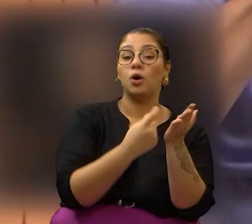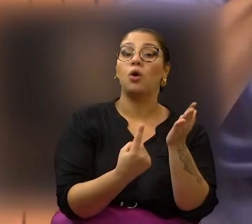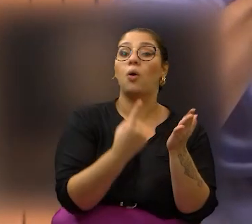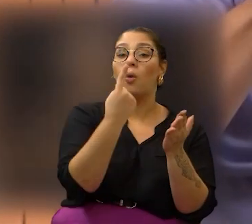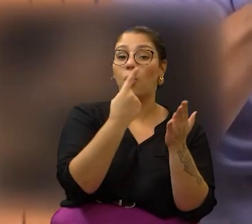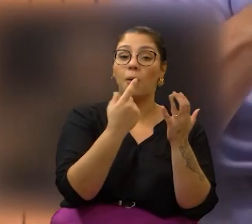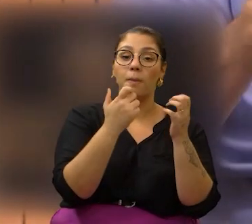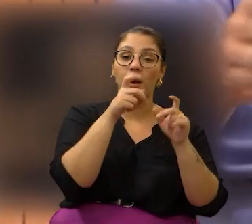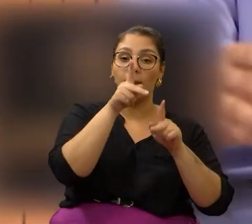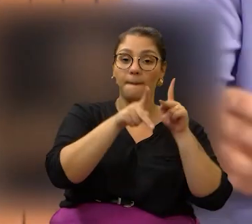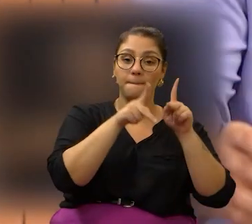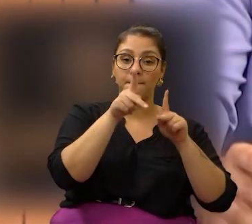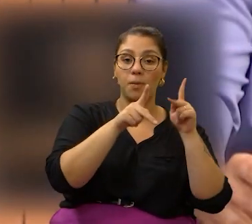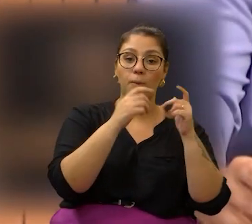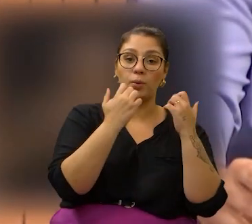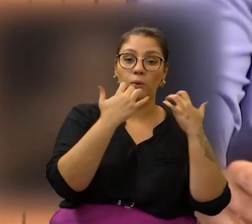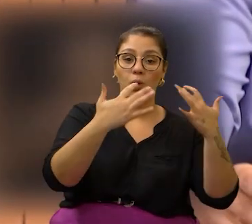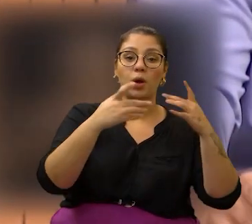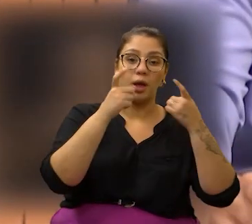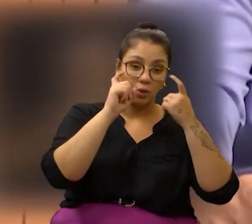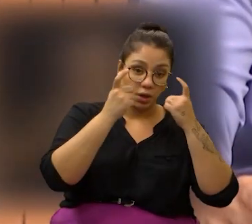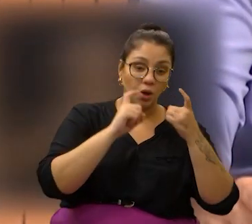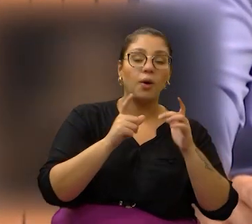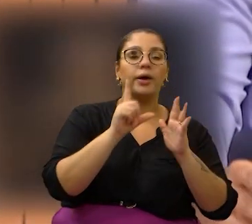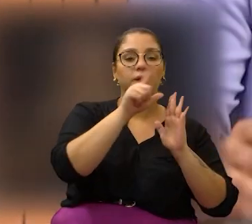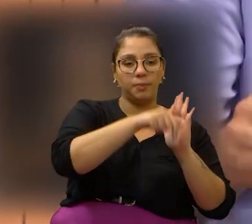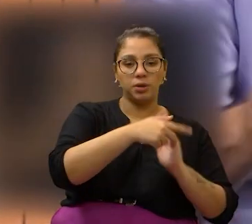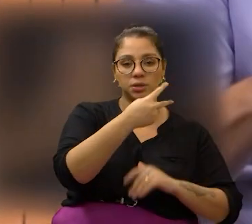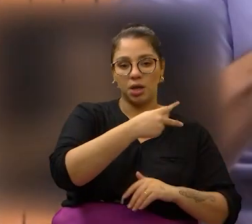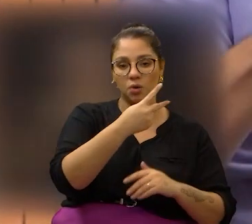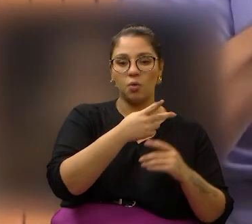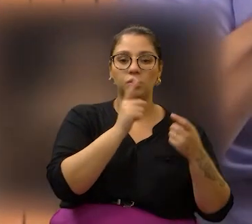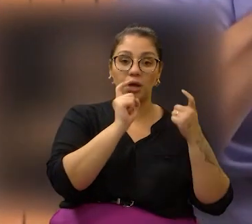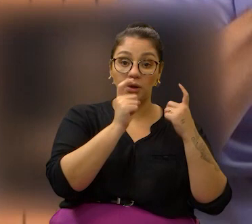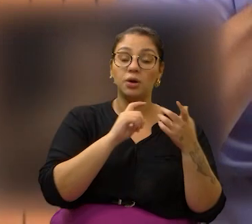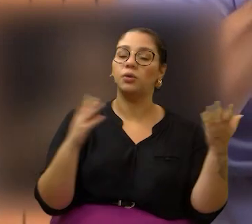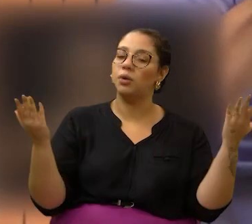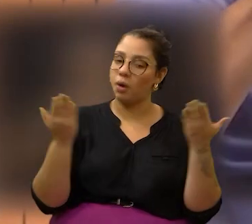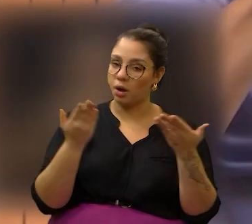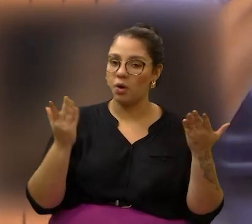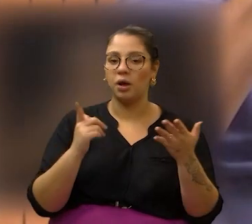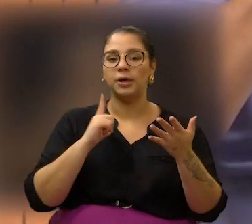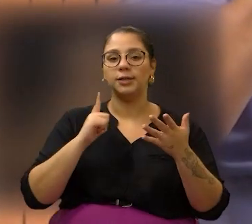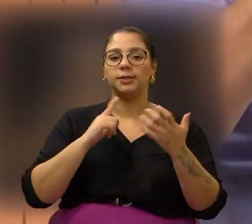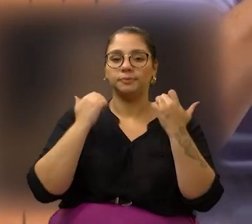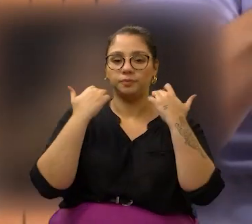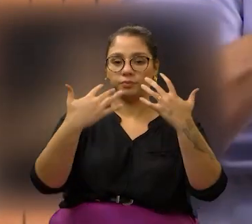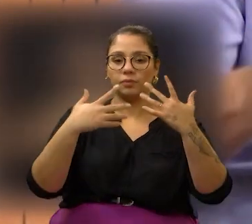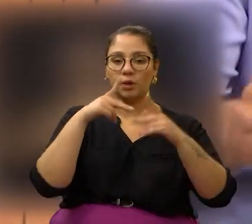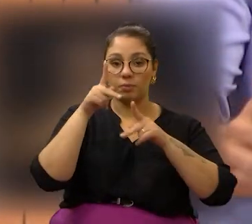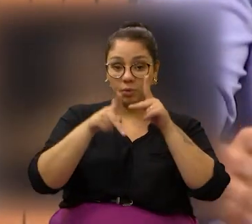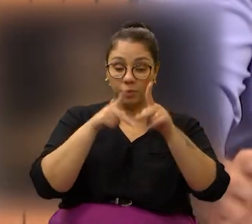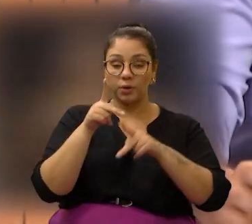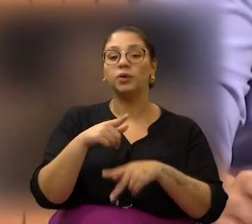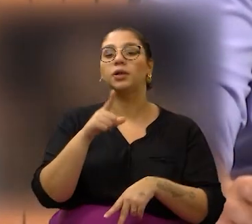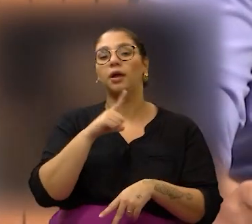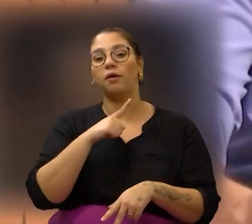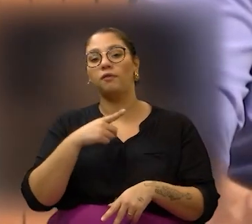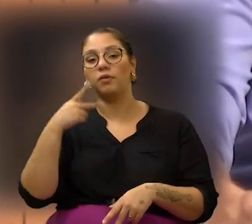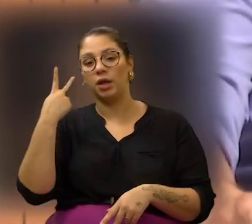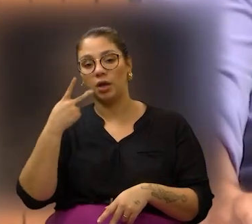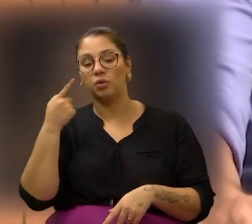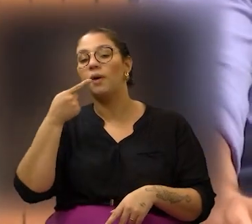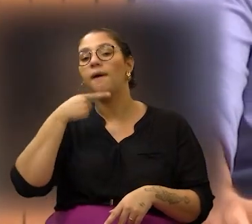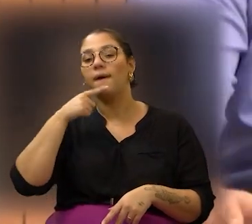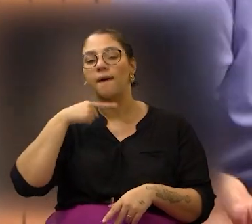obrigada a ter uma audiência pública para ir para a segunda votação. Então, está aqui a audiência pública, e o vereador Eduardo